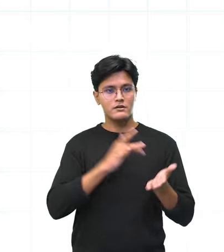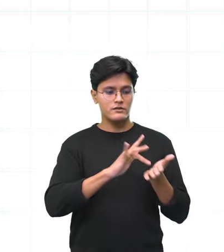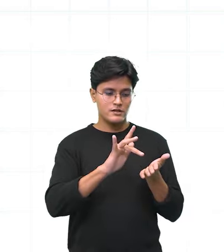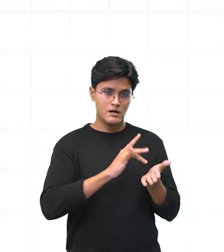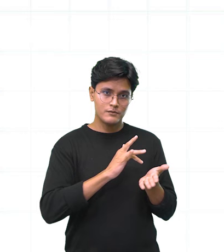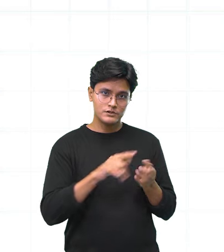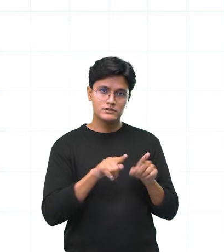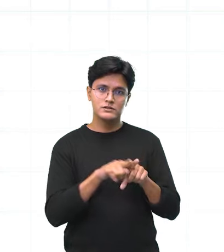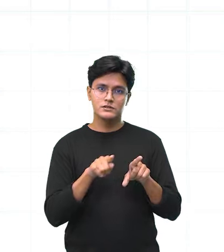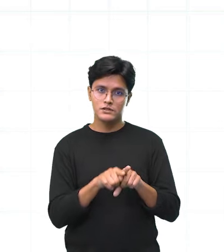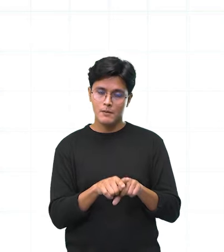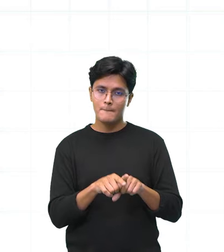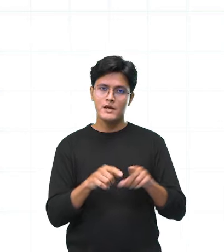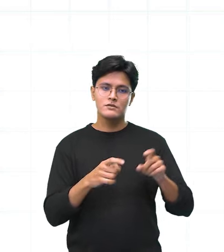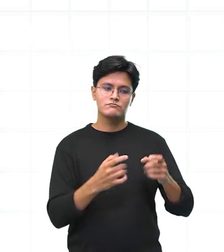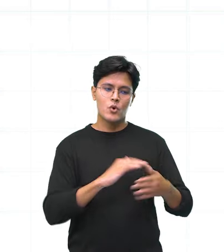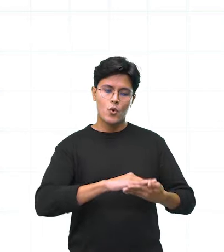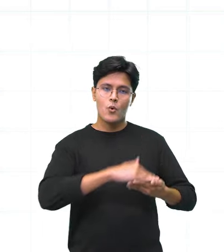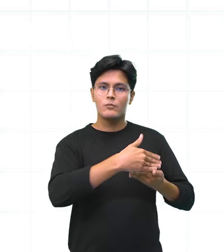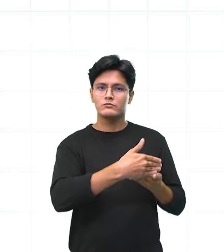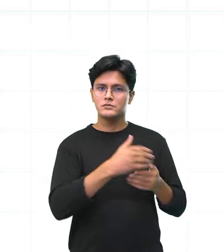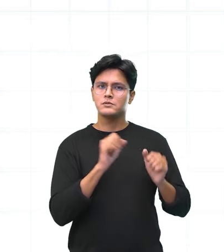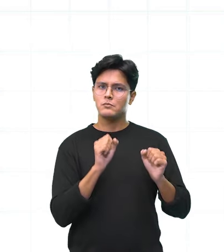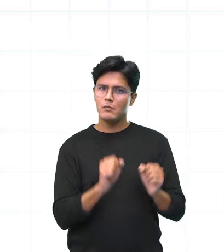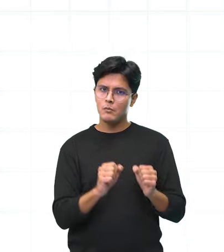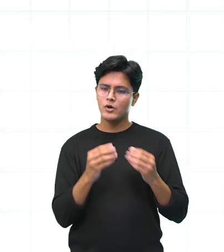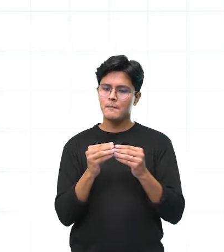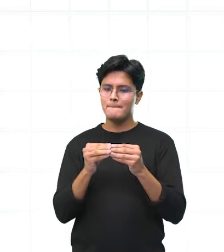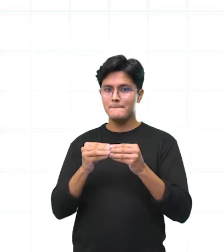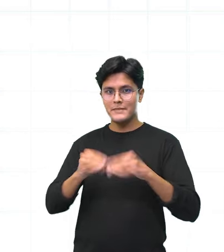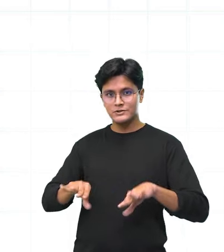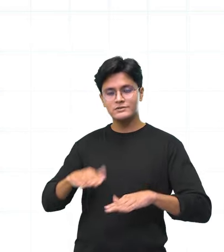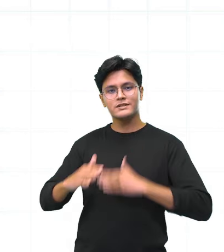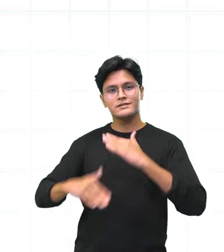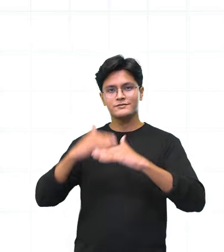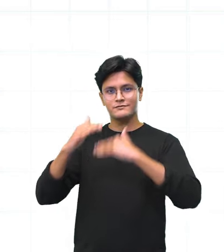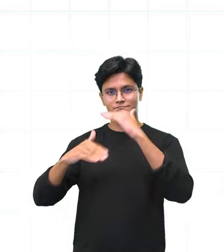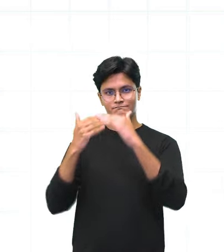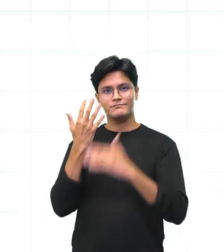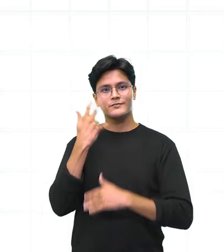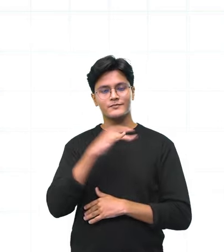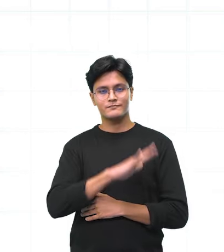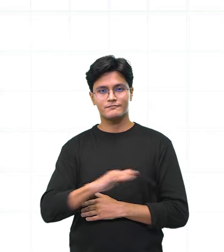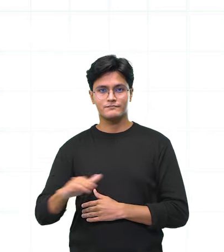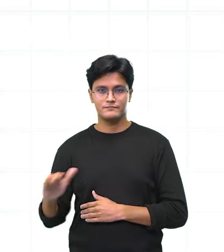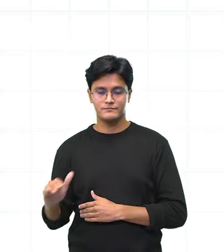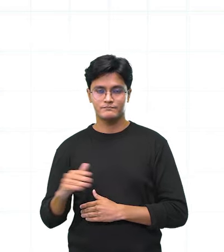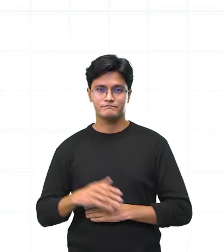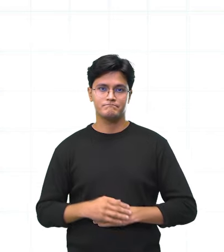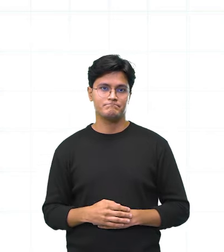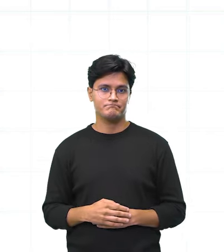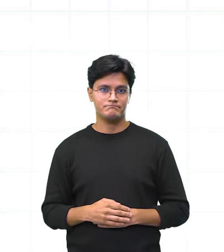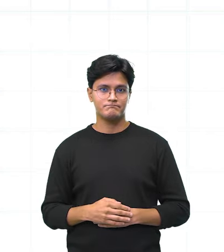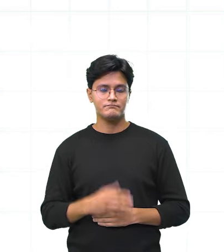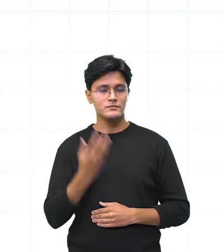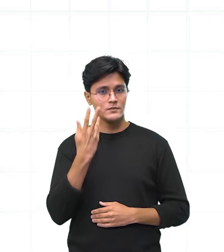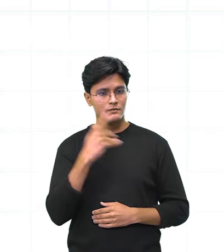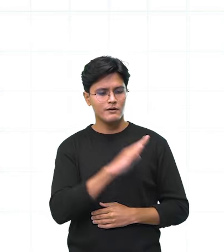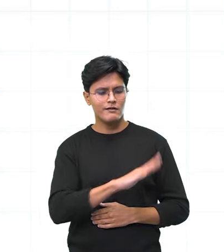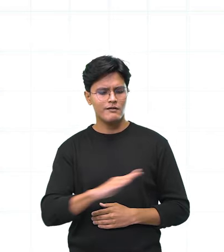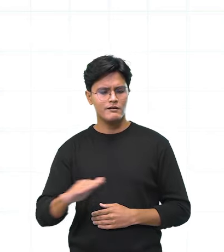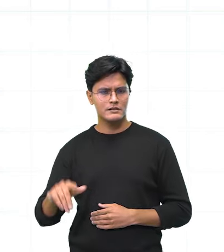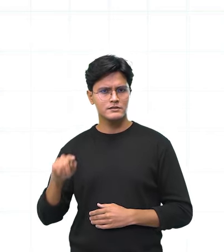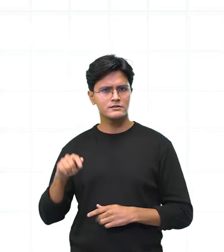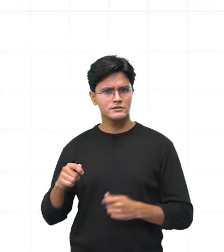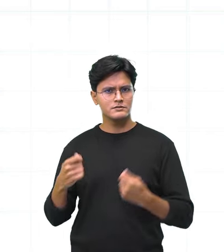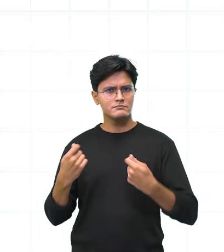computador pode afetar no desenvolvimento da criança. A partir do momento que a criança precisa